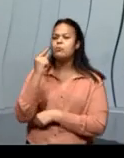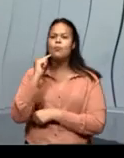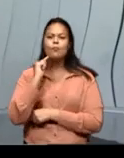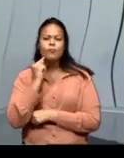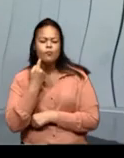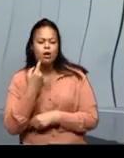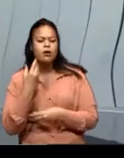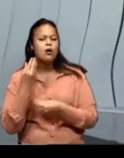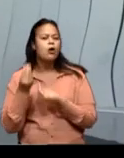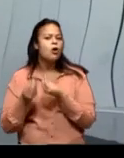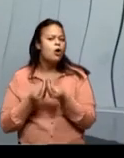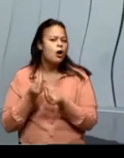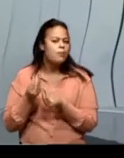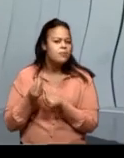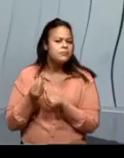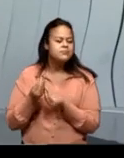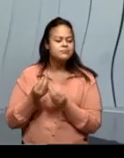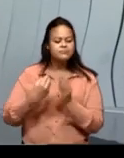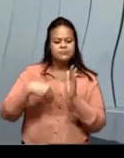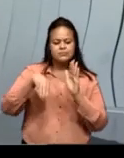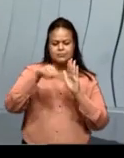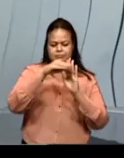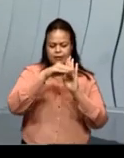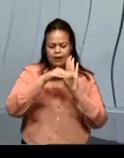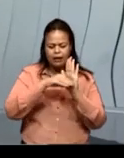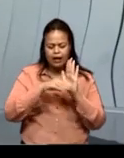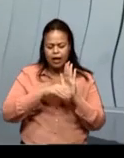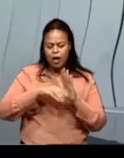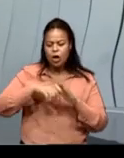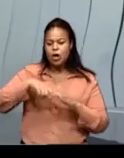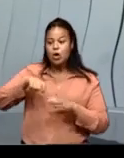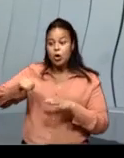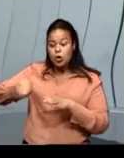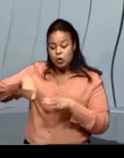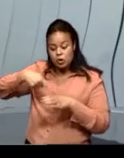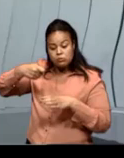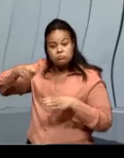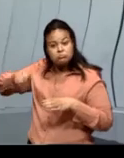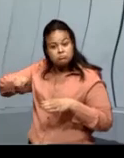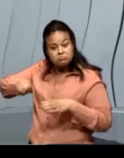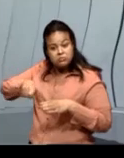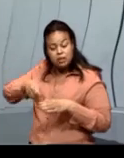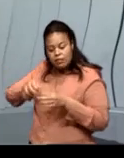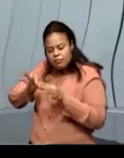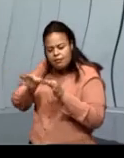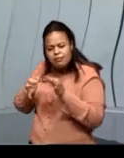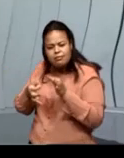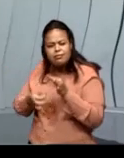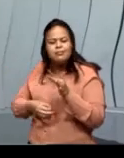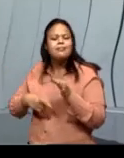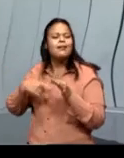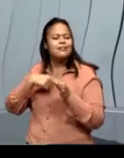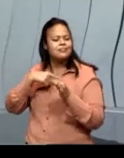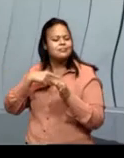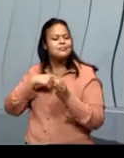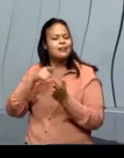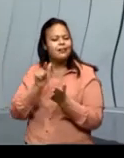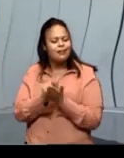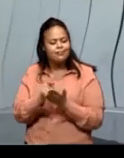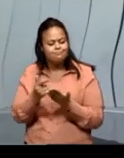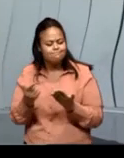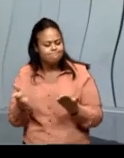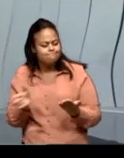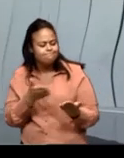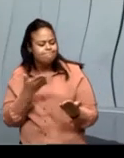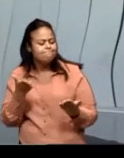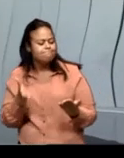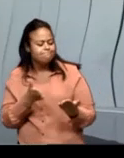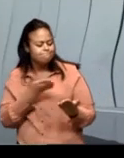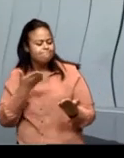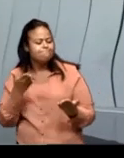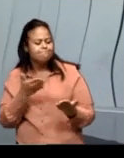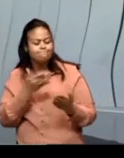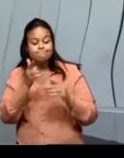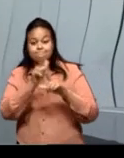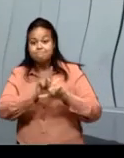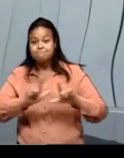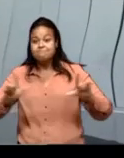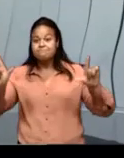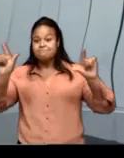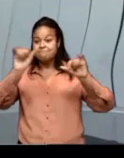o cardápio. Você está lá, está os detalhes, é, anúncios classificados.